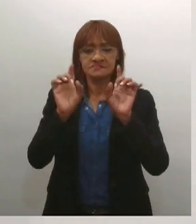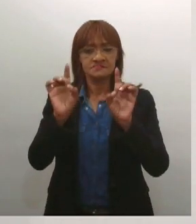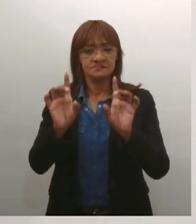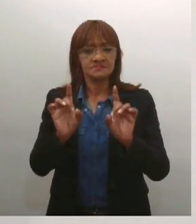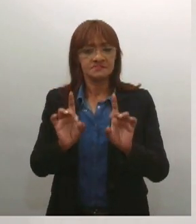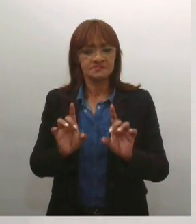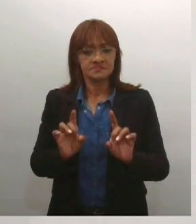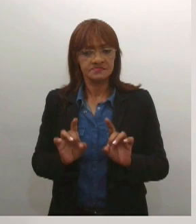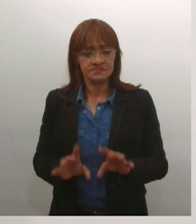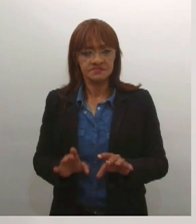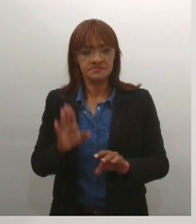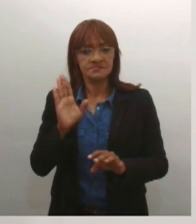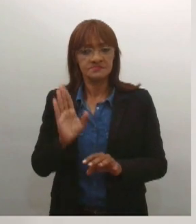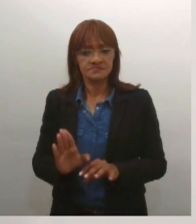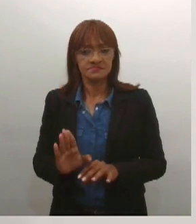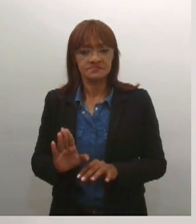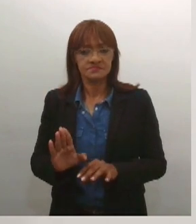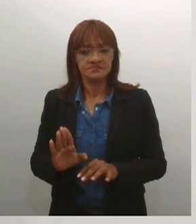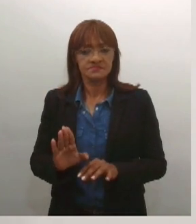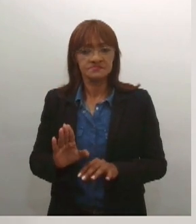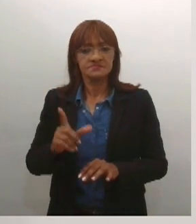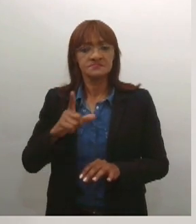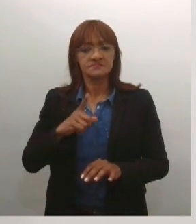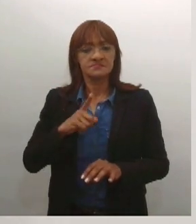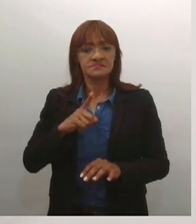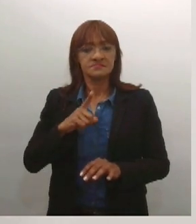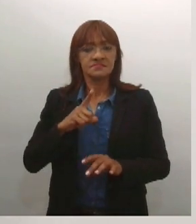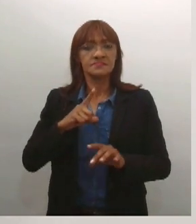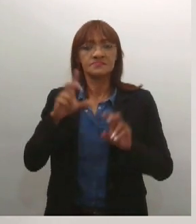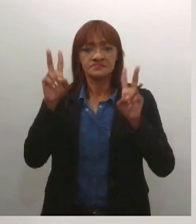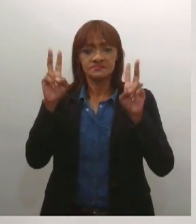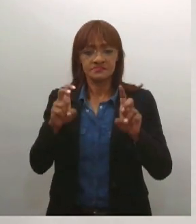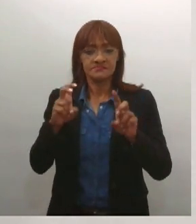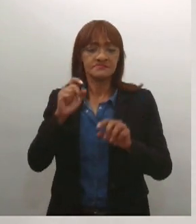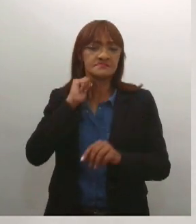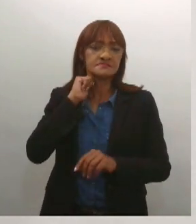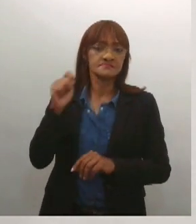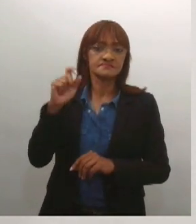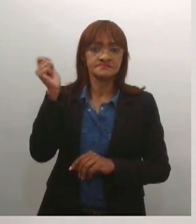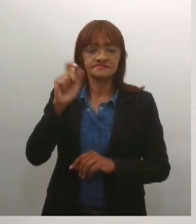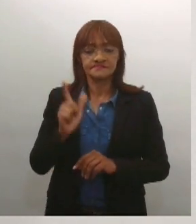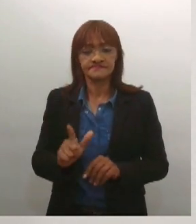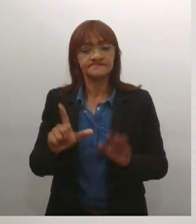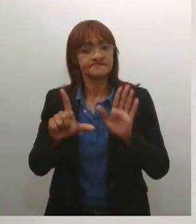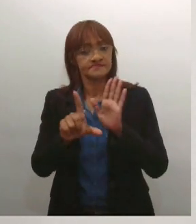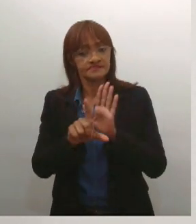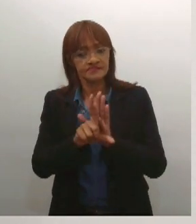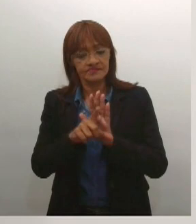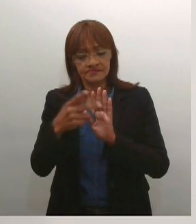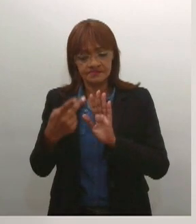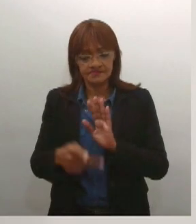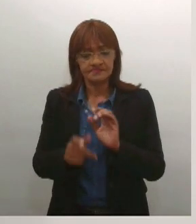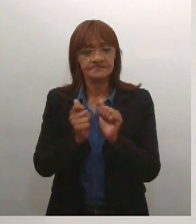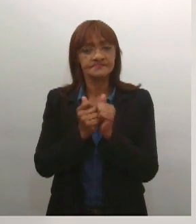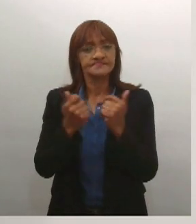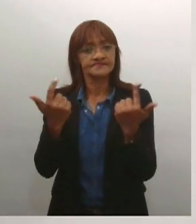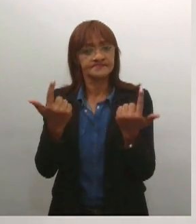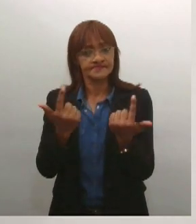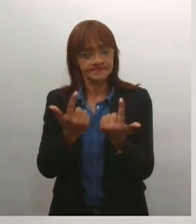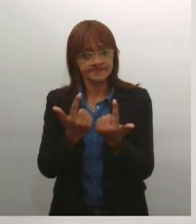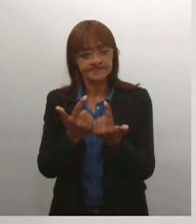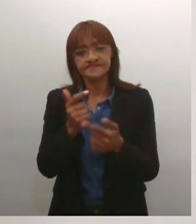alusiva ao Abril Azul, que é uma lei de nossa autoria, aqui na Assembleia Legislativa do nosso Estado,